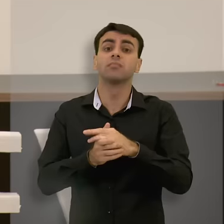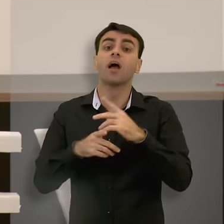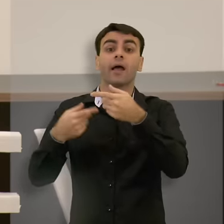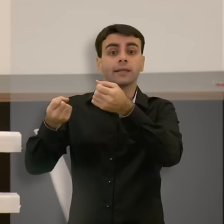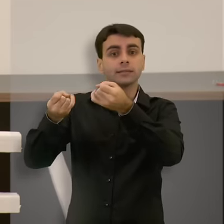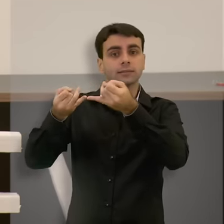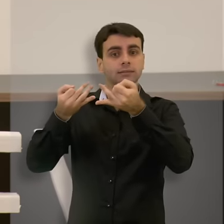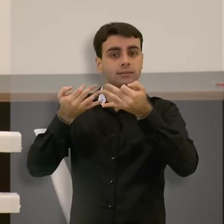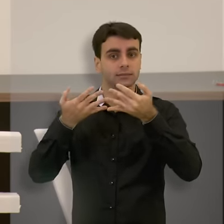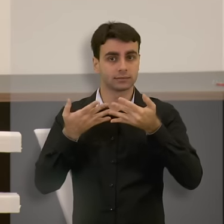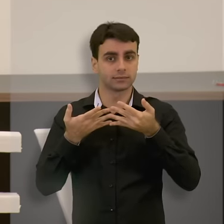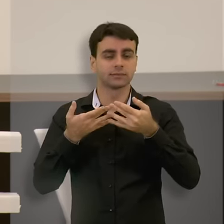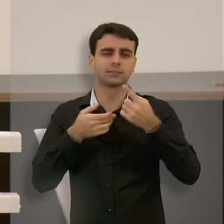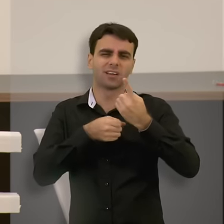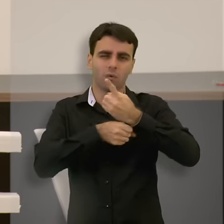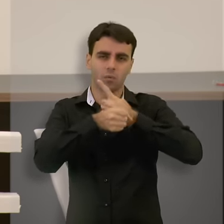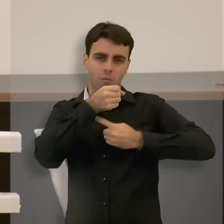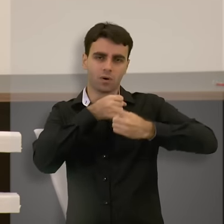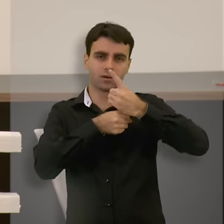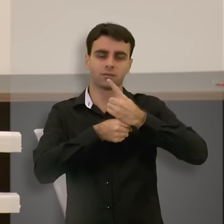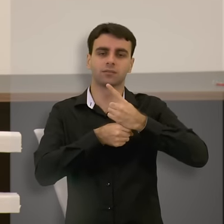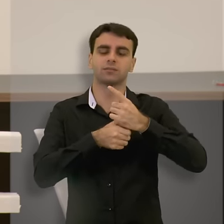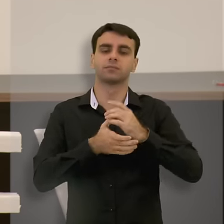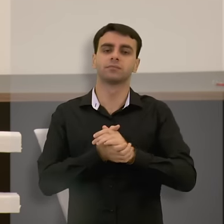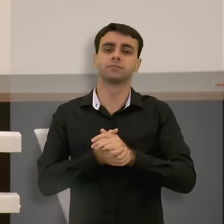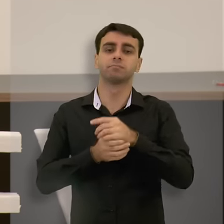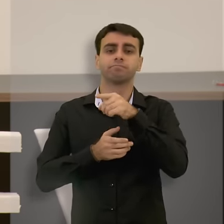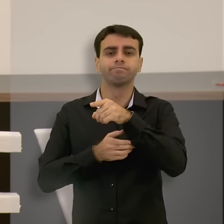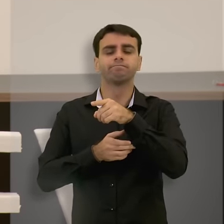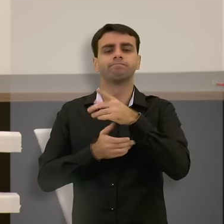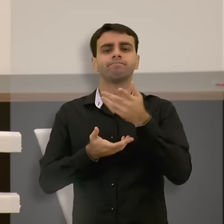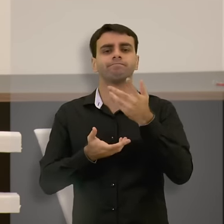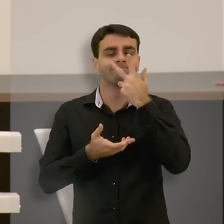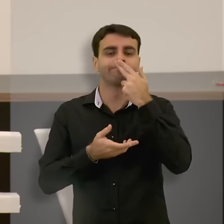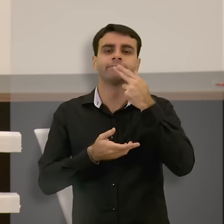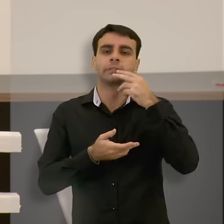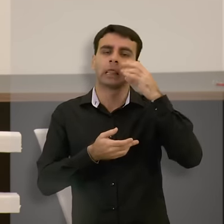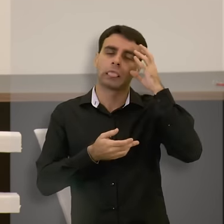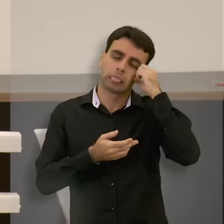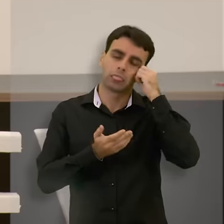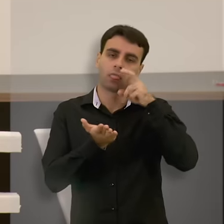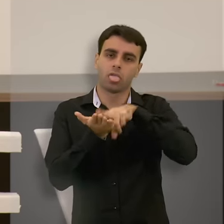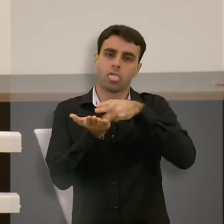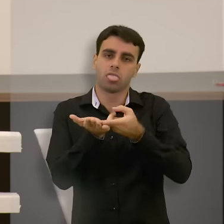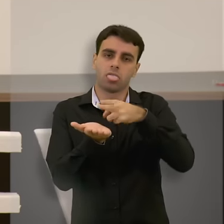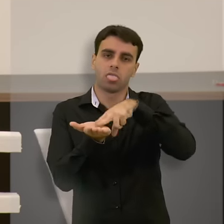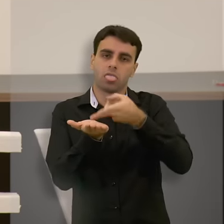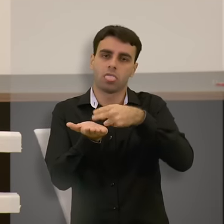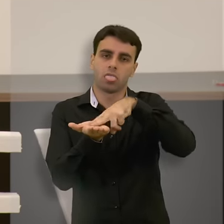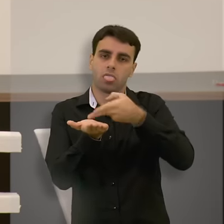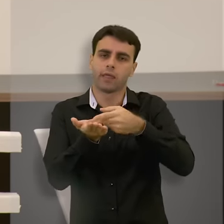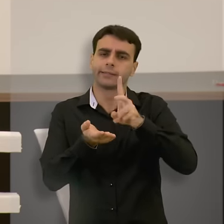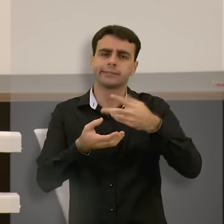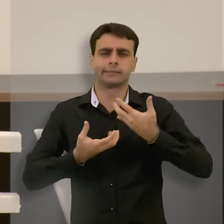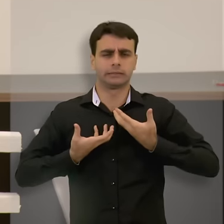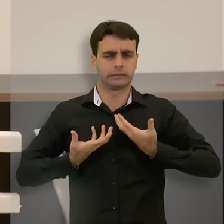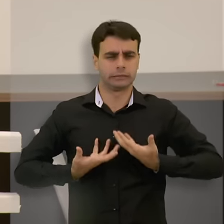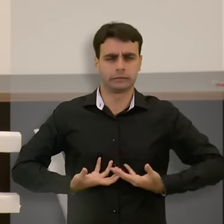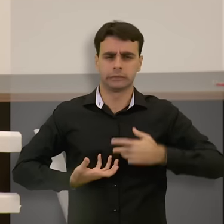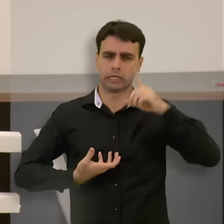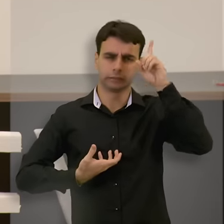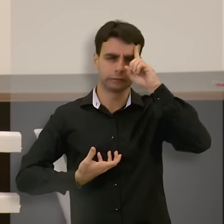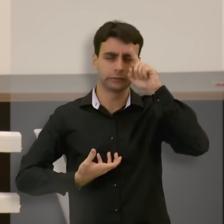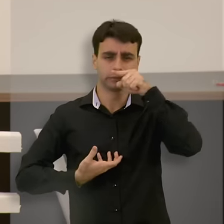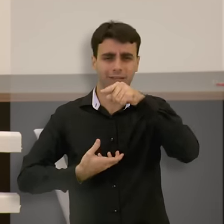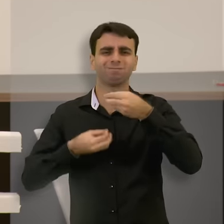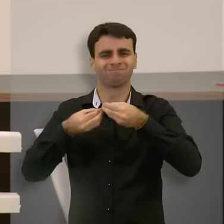começou a me contar que, há um ano, ele vinha sentindo insônia e muito cansaço durante o dia, e que